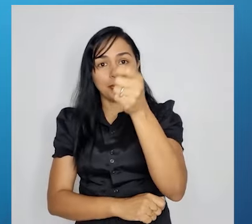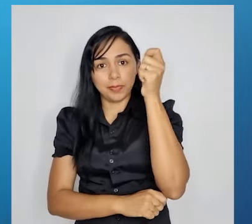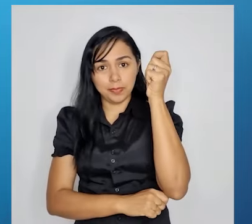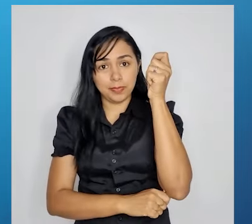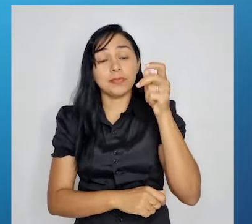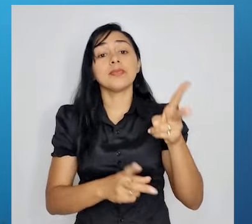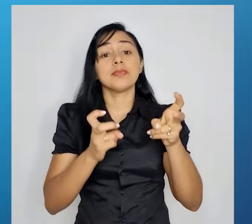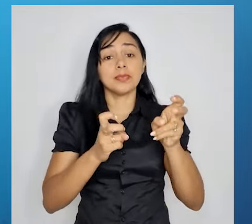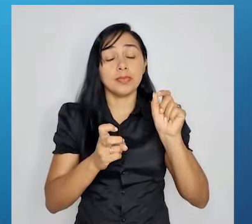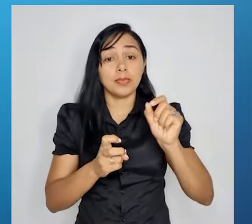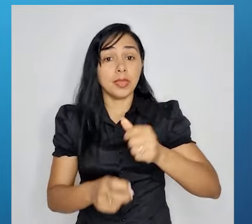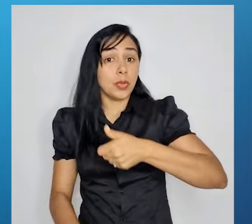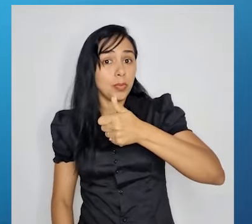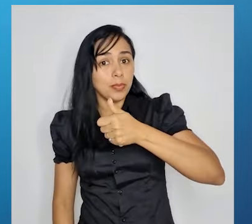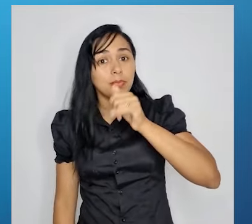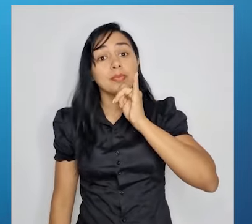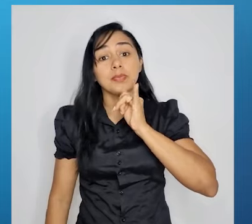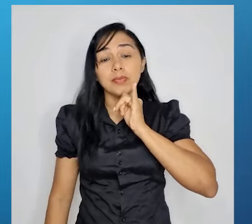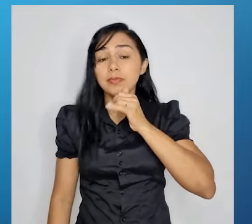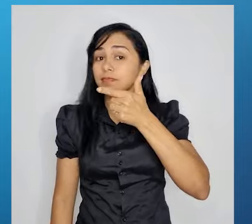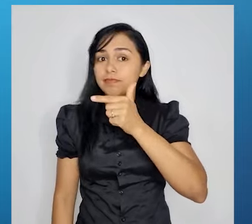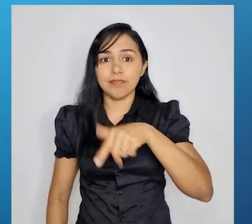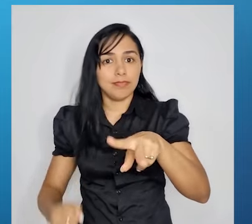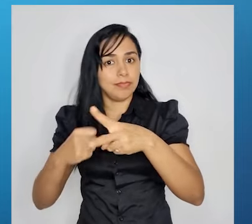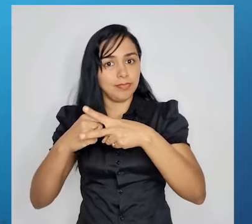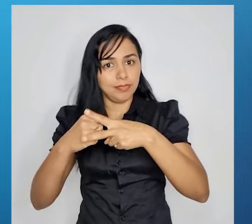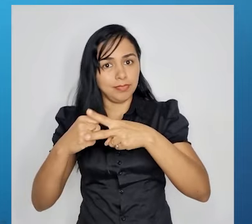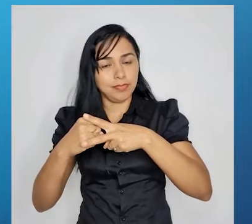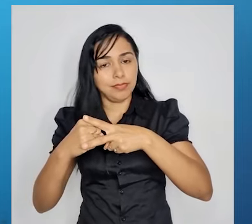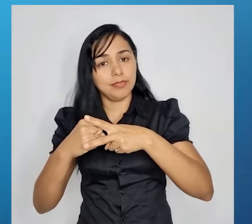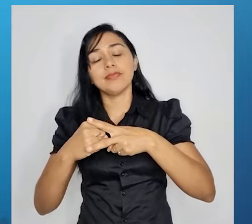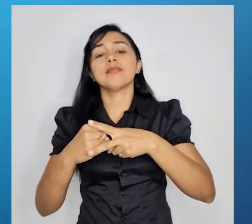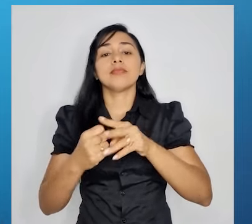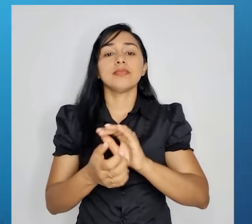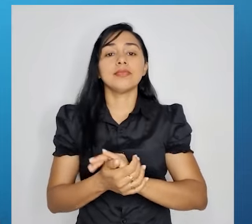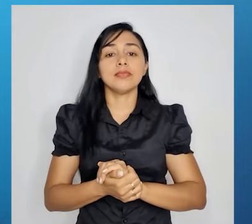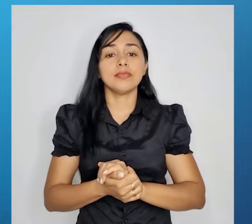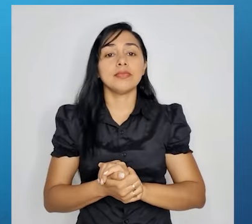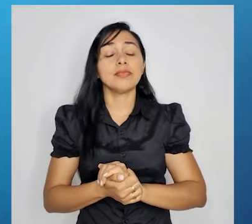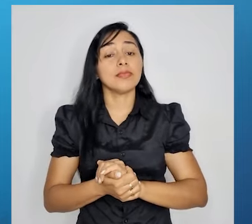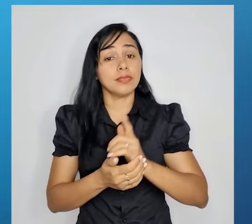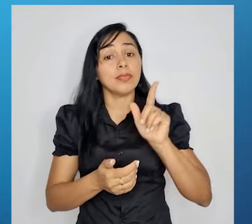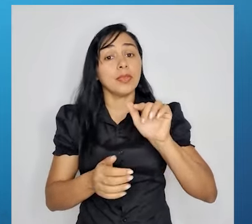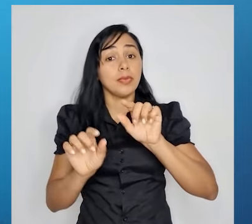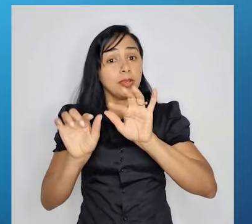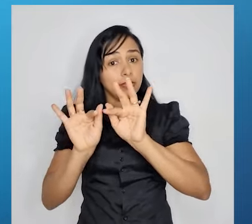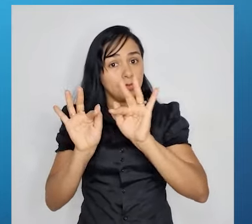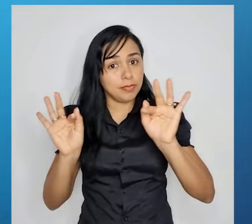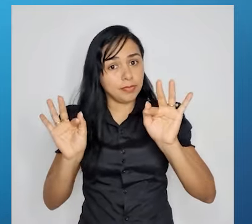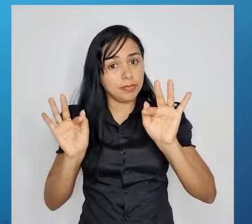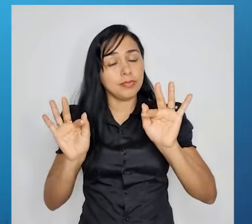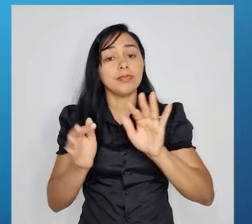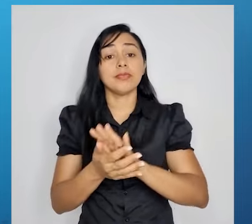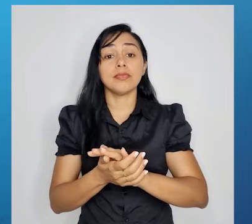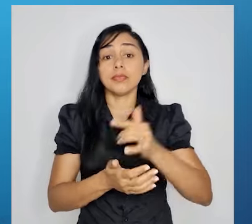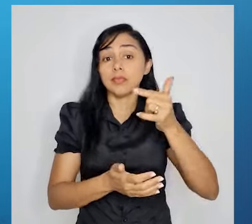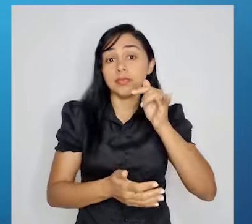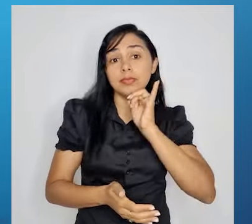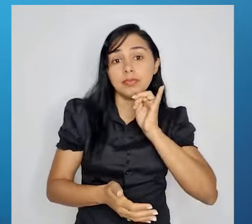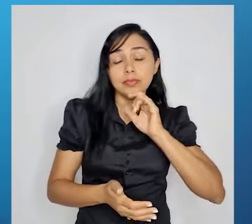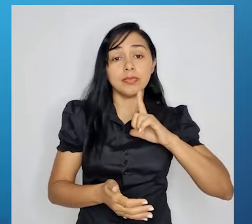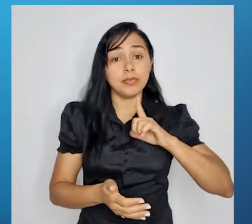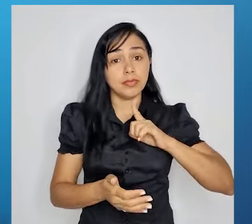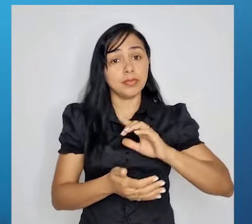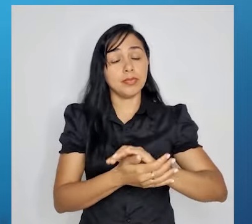primeiro exemplo, não há verbo. Logo, nós temos uma frase. No segundo exemplo, nós temos